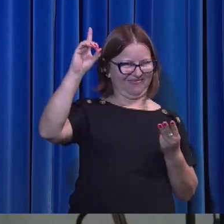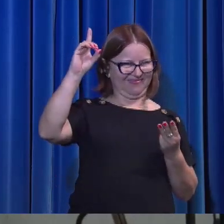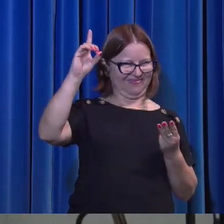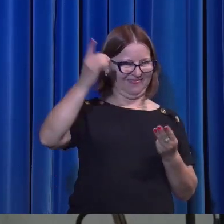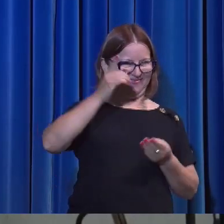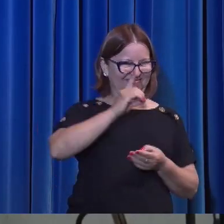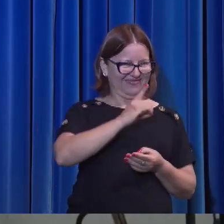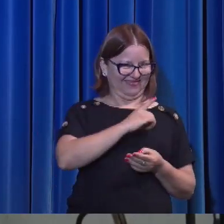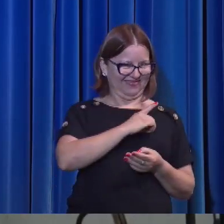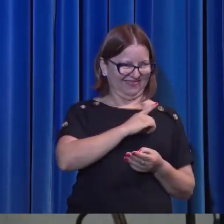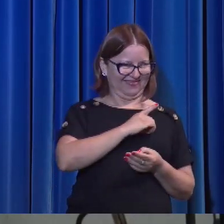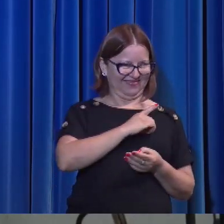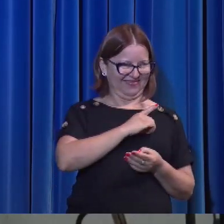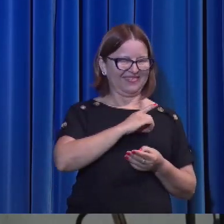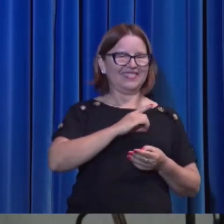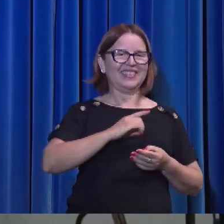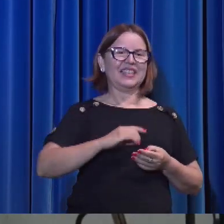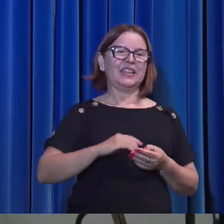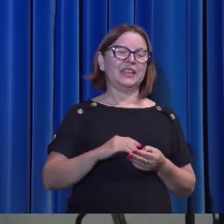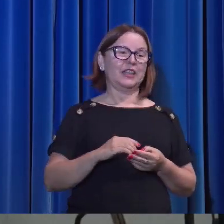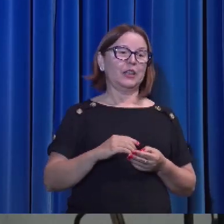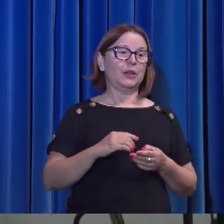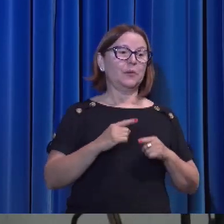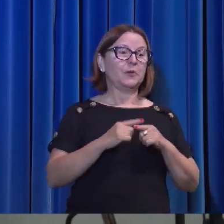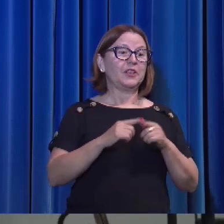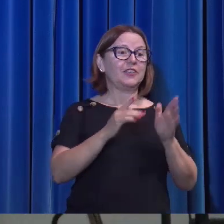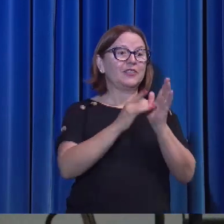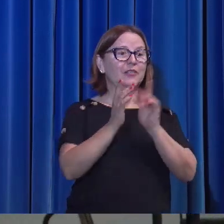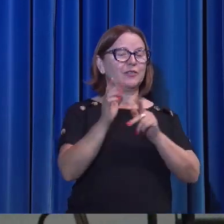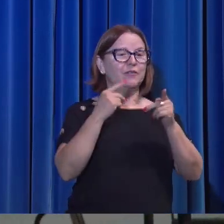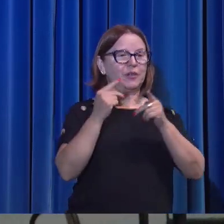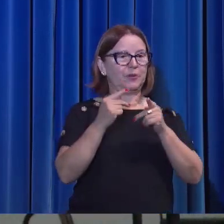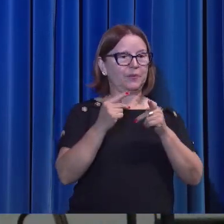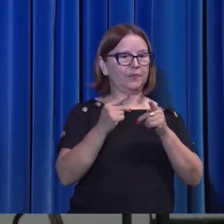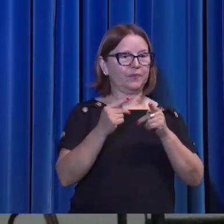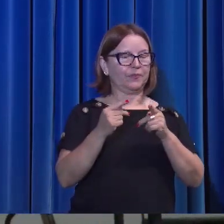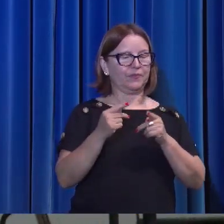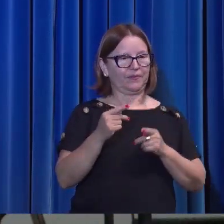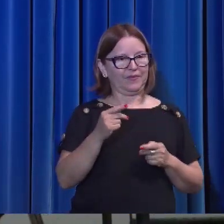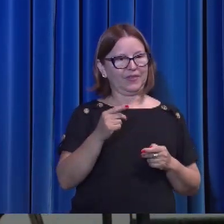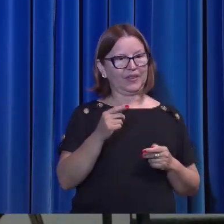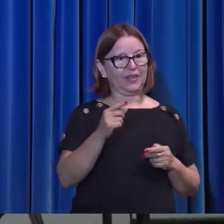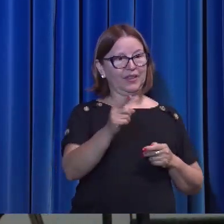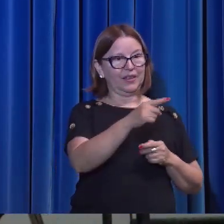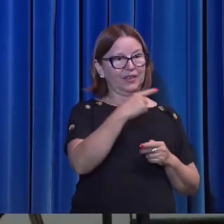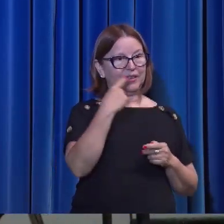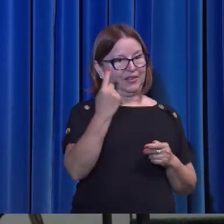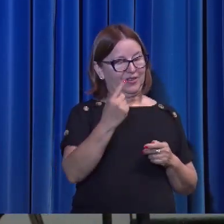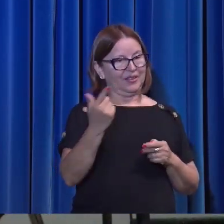Ele disse, nós viremos e faremos nele morar. Eu e o Pai. Mas o Espírito Santo já tinha vindo antes.